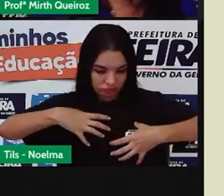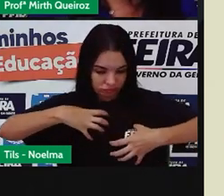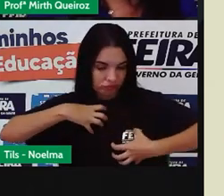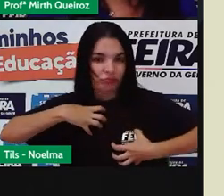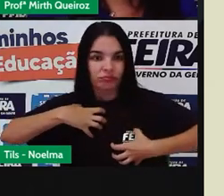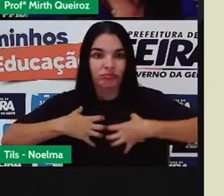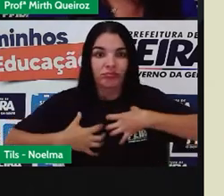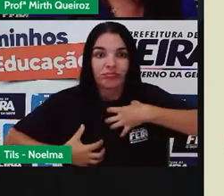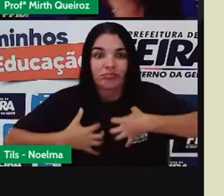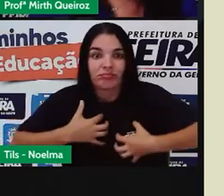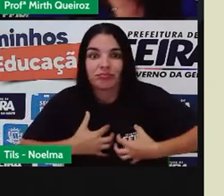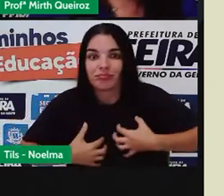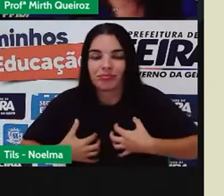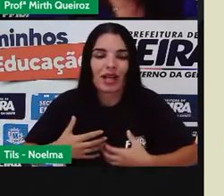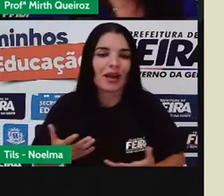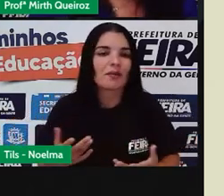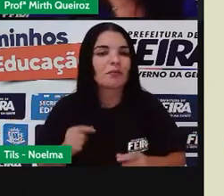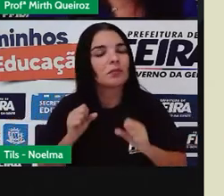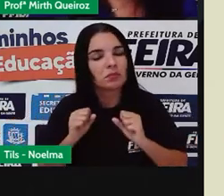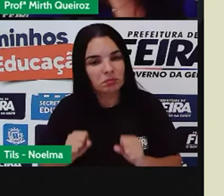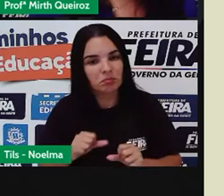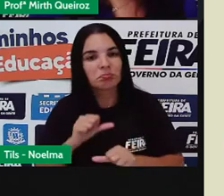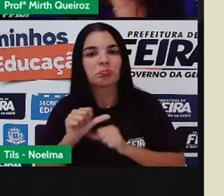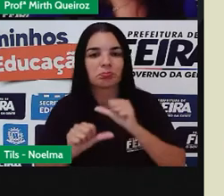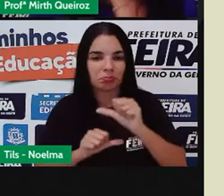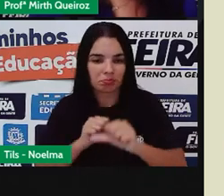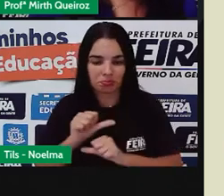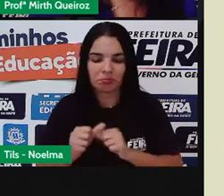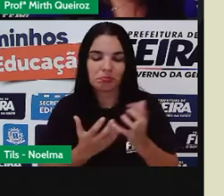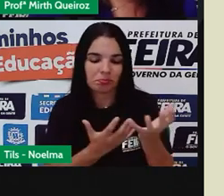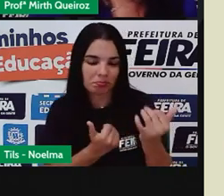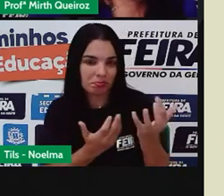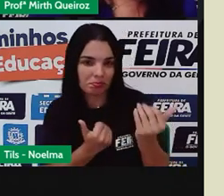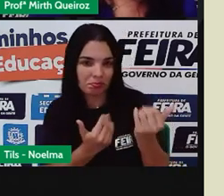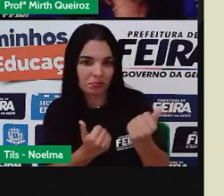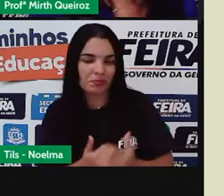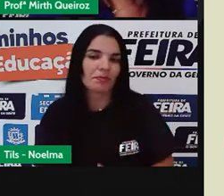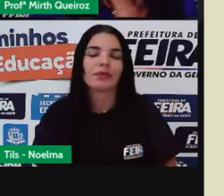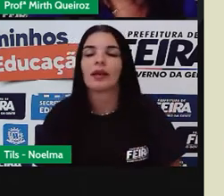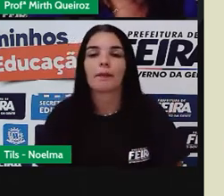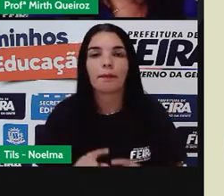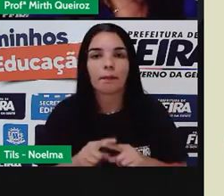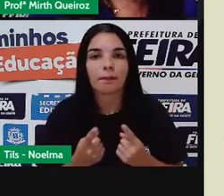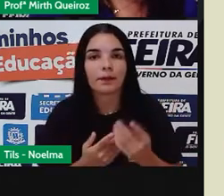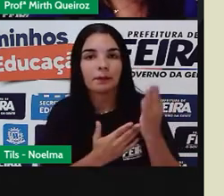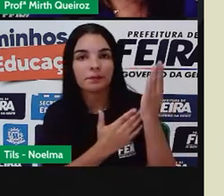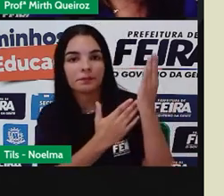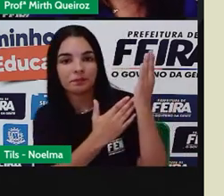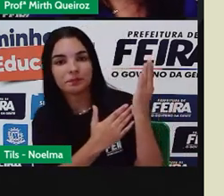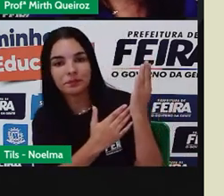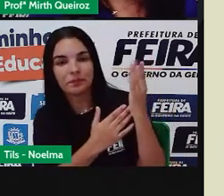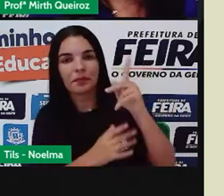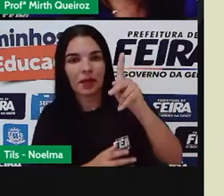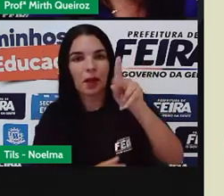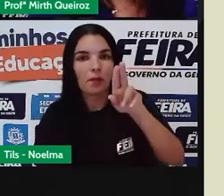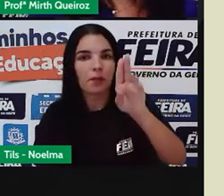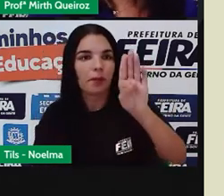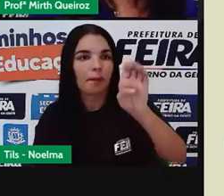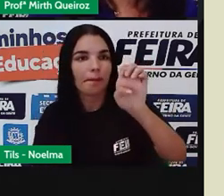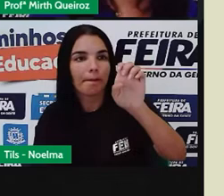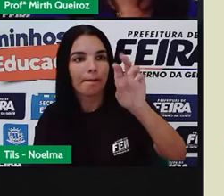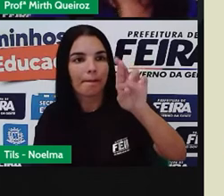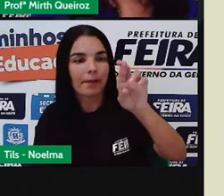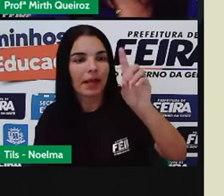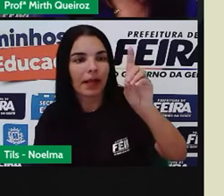também é alterado aí durante a puberdade. Então, a gente vai dizer que a puberdade é um período em que ocorrem mudanças